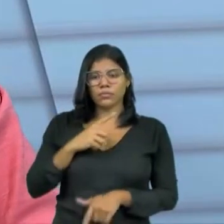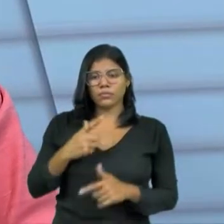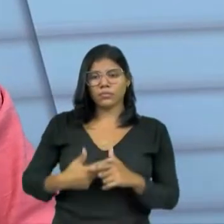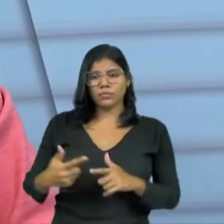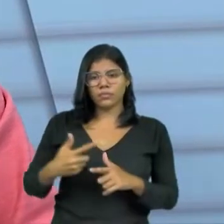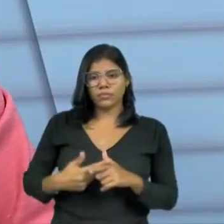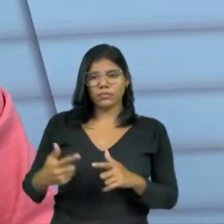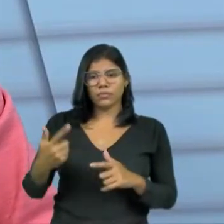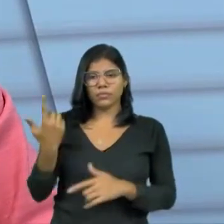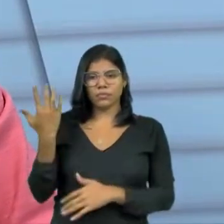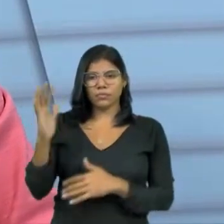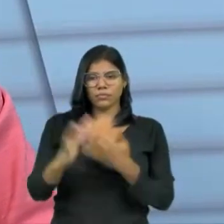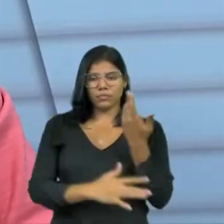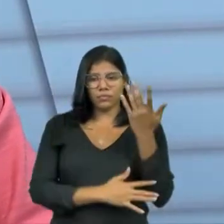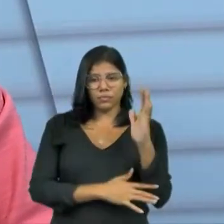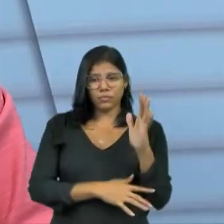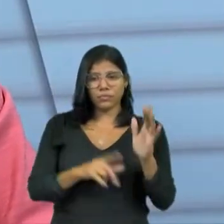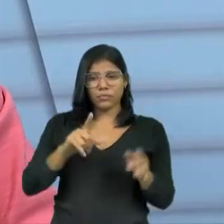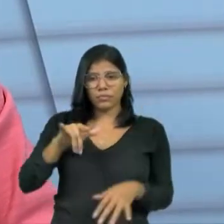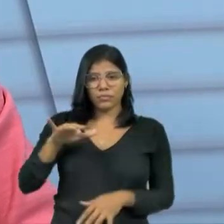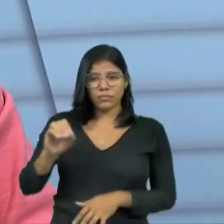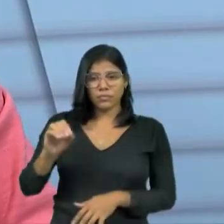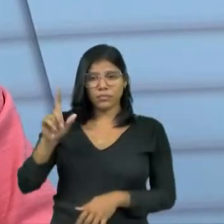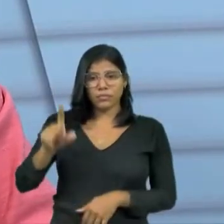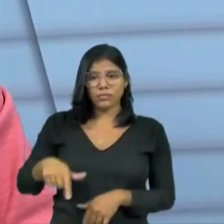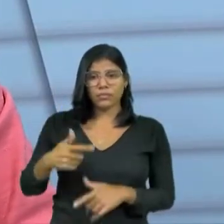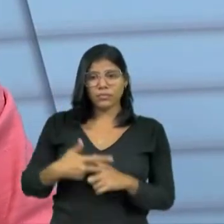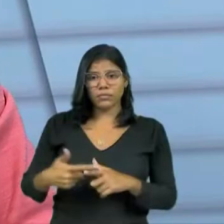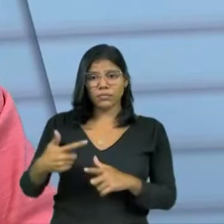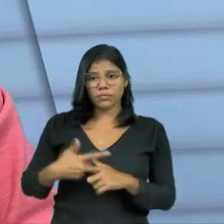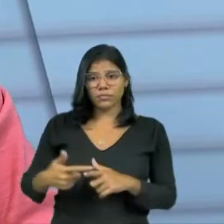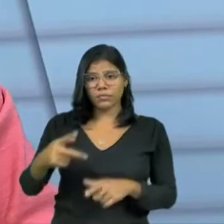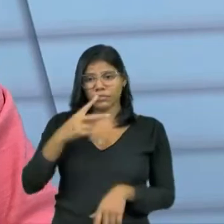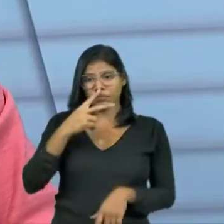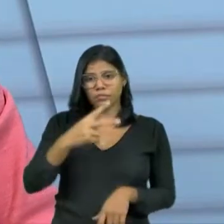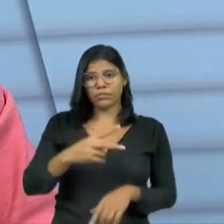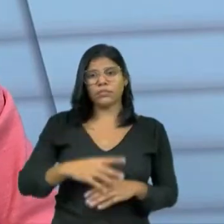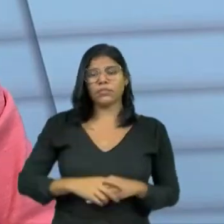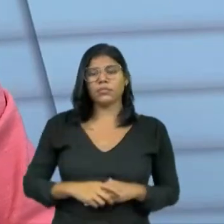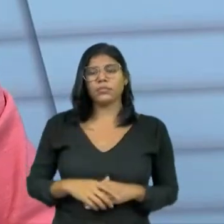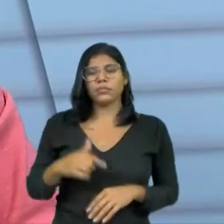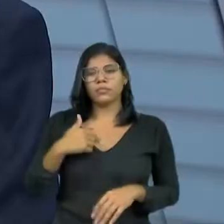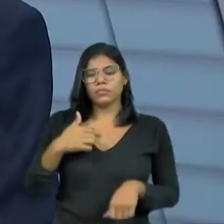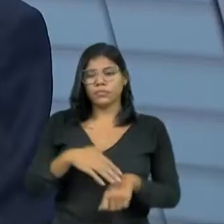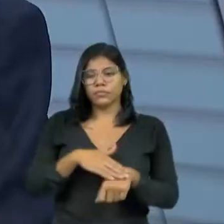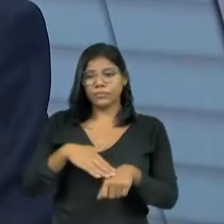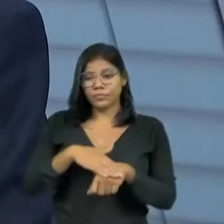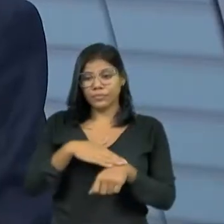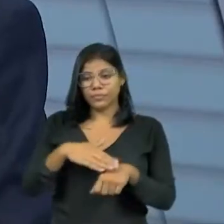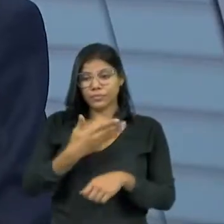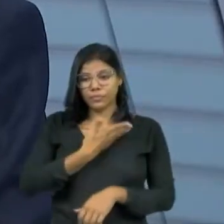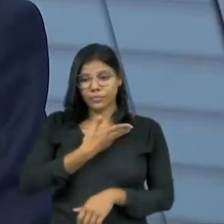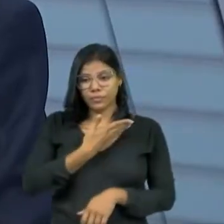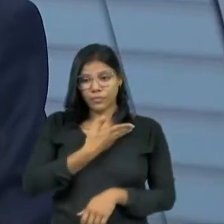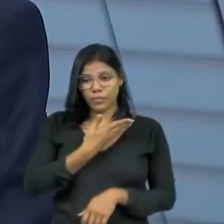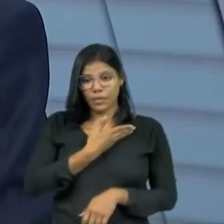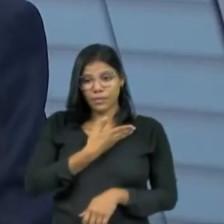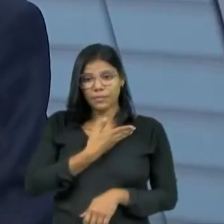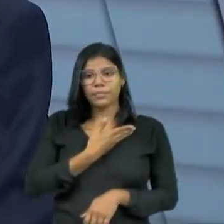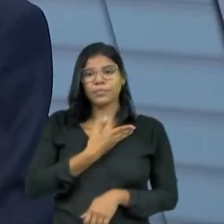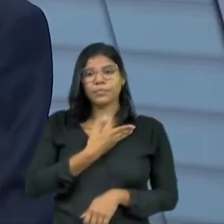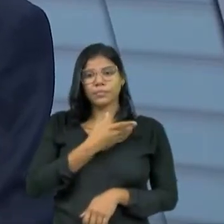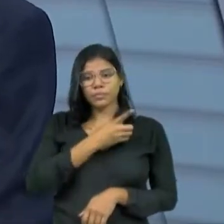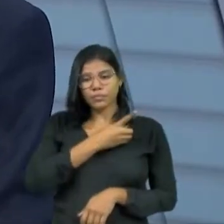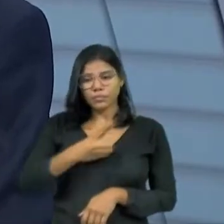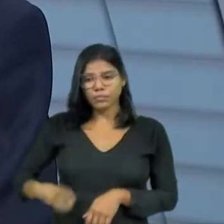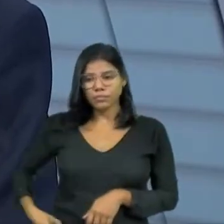ambiental de lixo, né? Então, assim, isso é um problema mundial. Eu conversei com vários amigos, até deputados, que vão